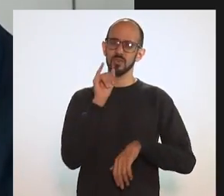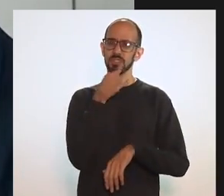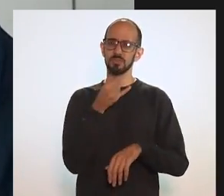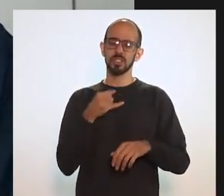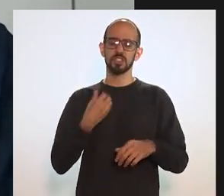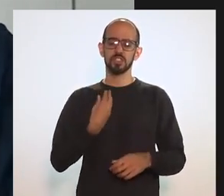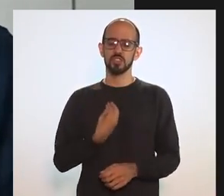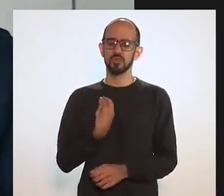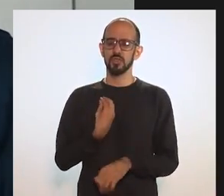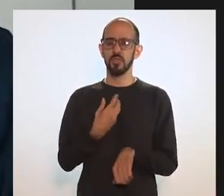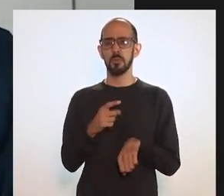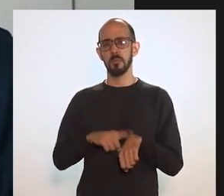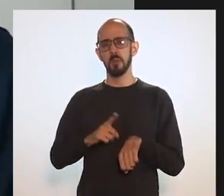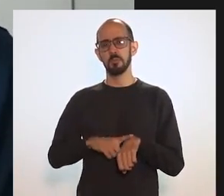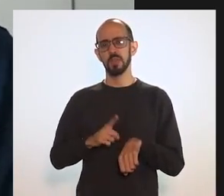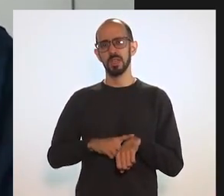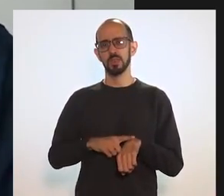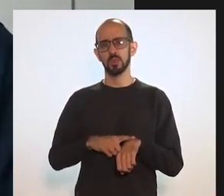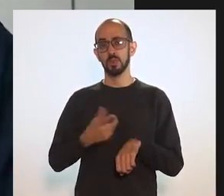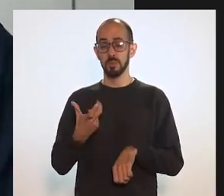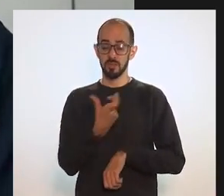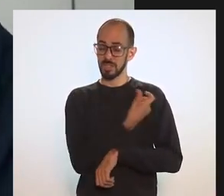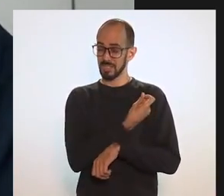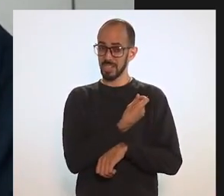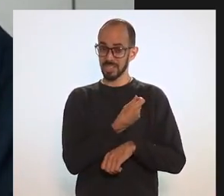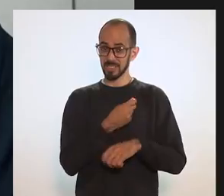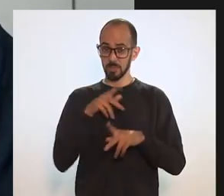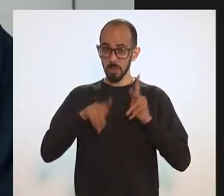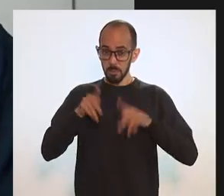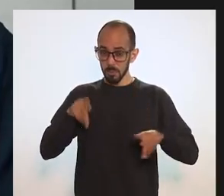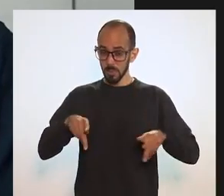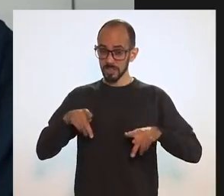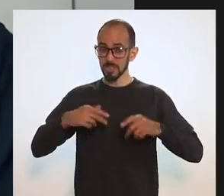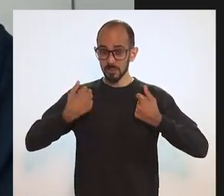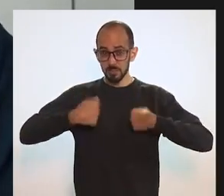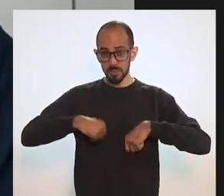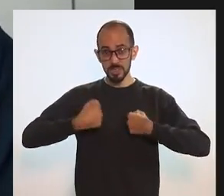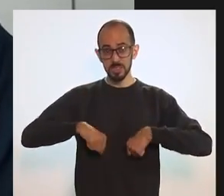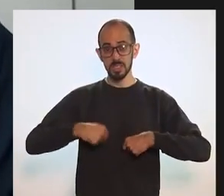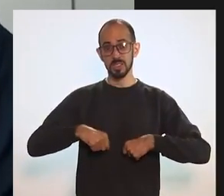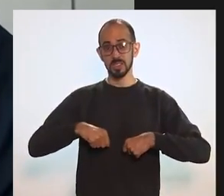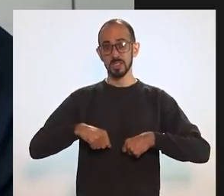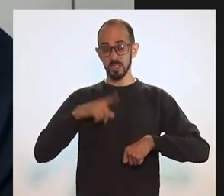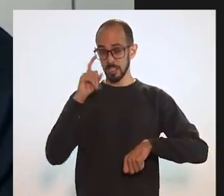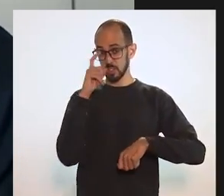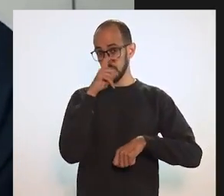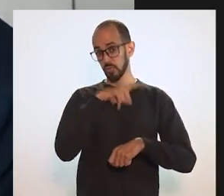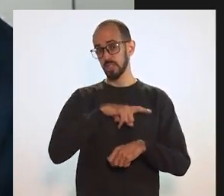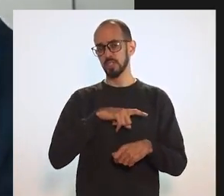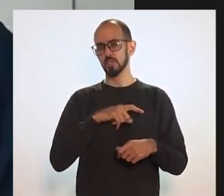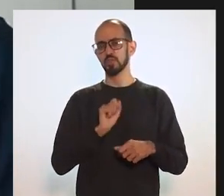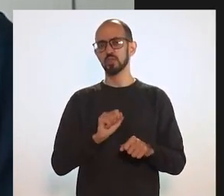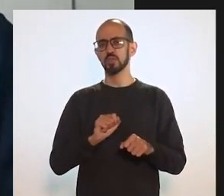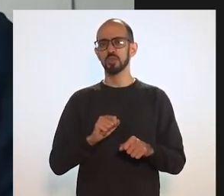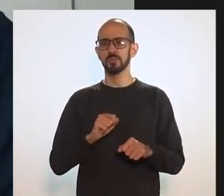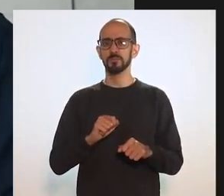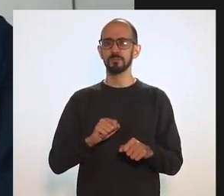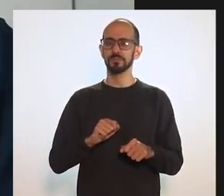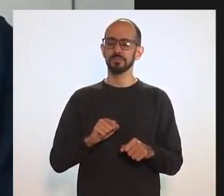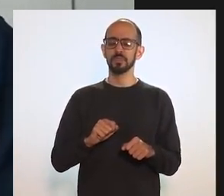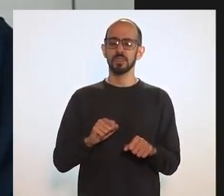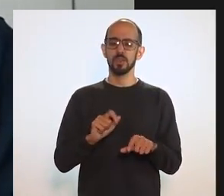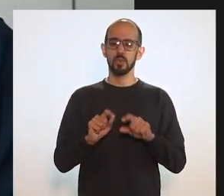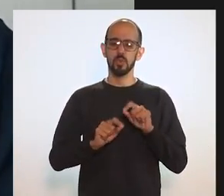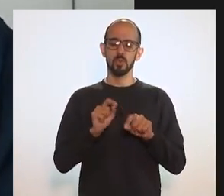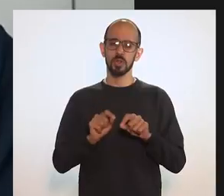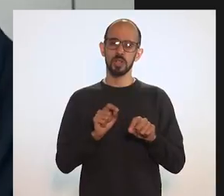Mas, infelizmente, a gente vive um momento em que uma vacinação tão necessária e tão difícil, o mundo inteiro está